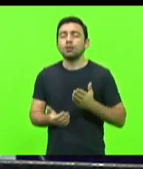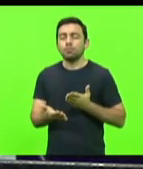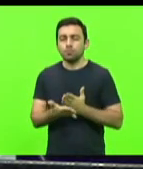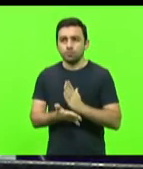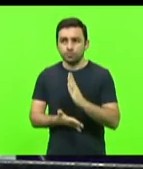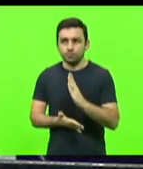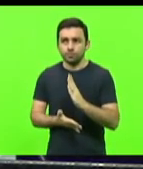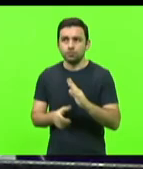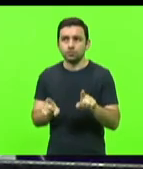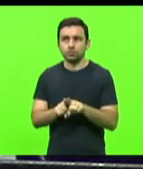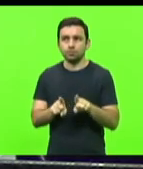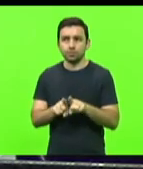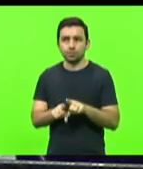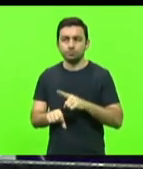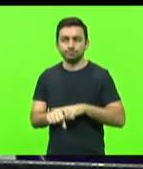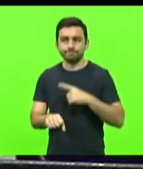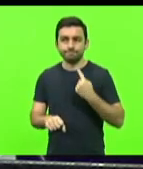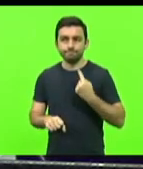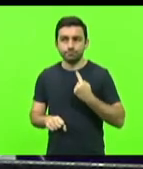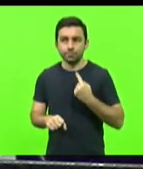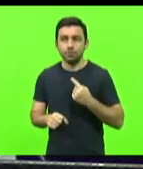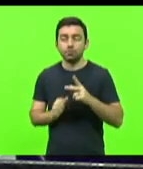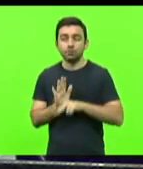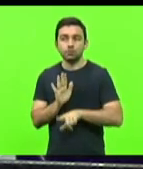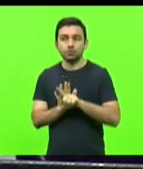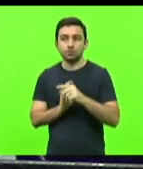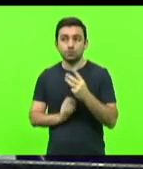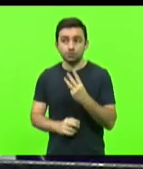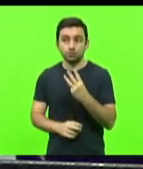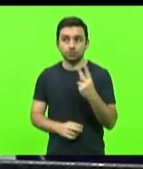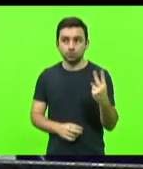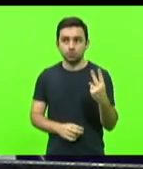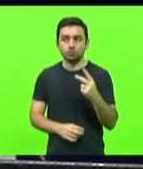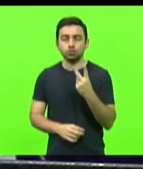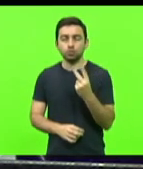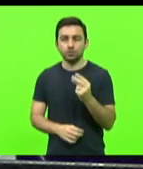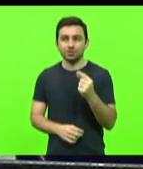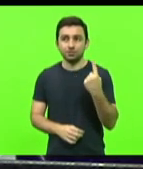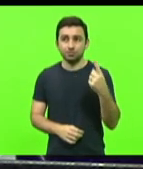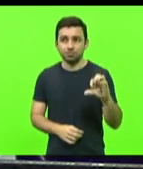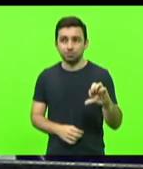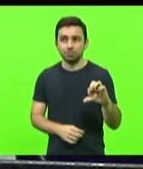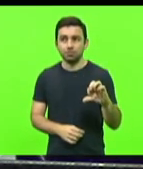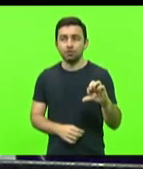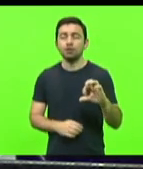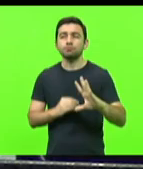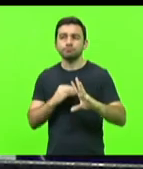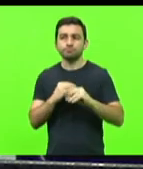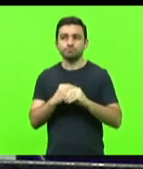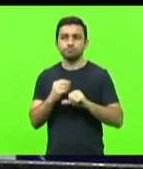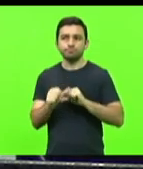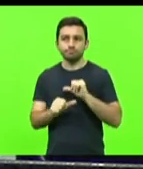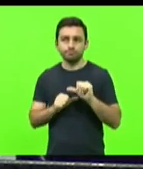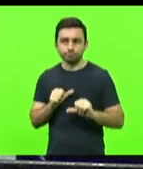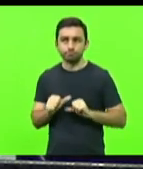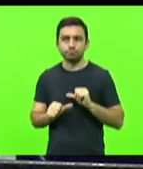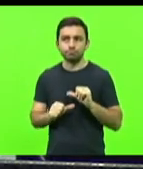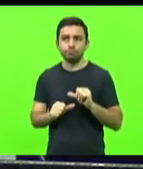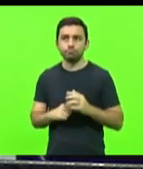em turno único o projeto de lei número 32-2019, com emenda modificativa.